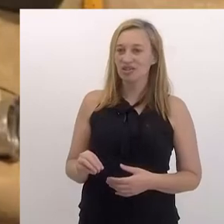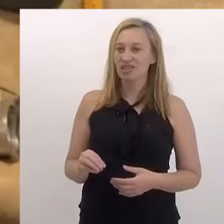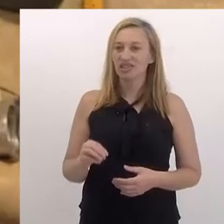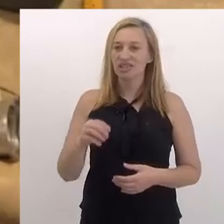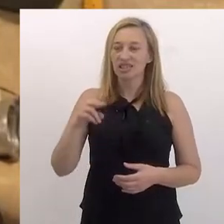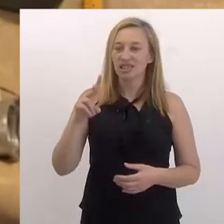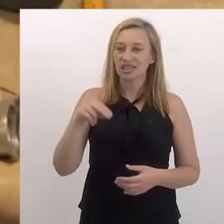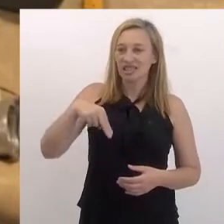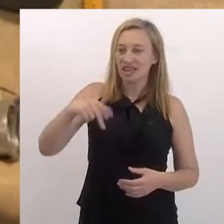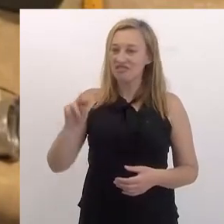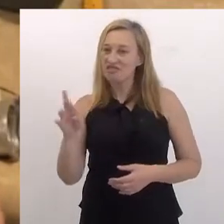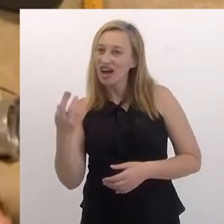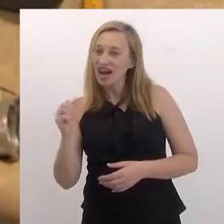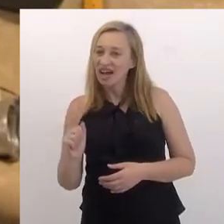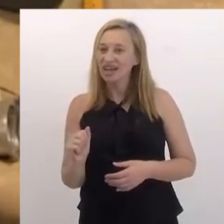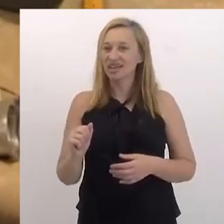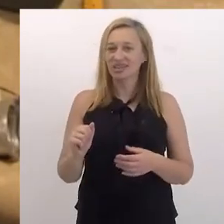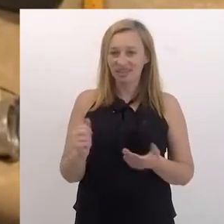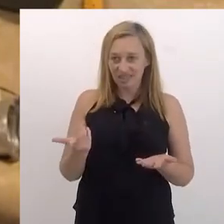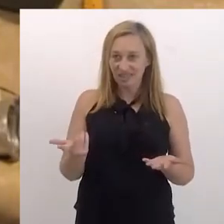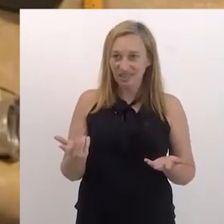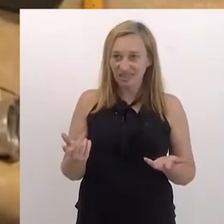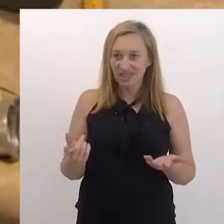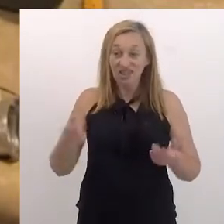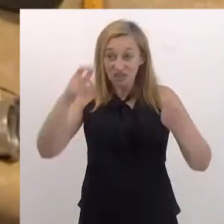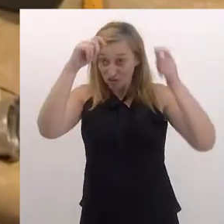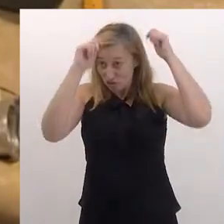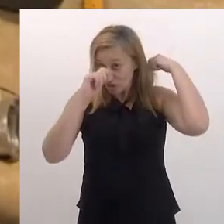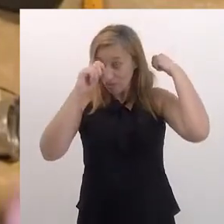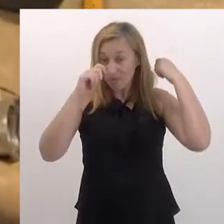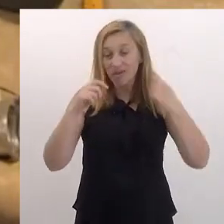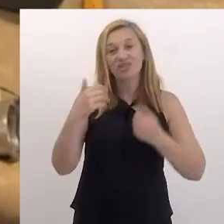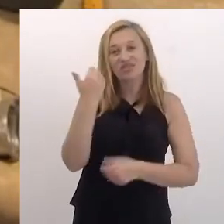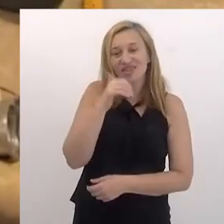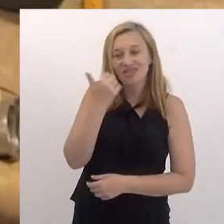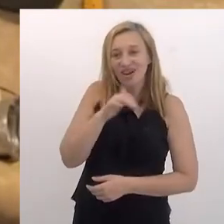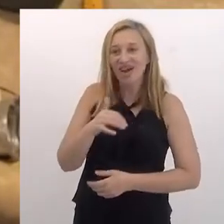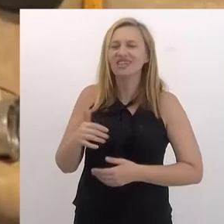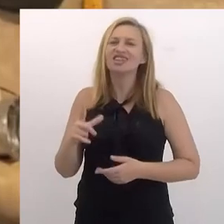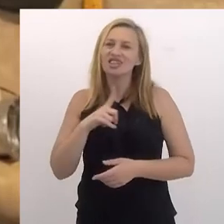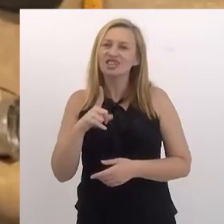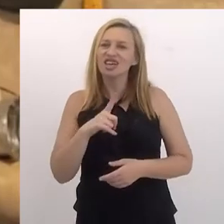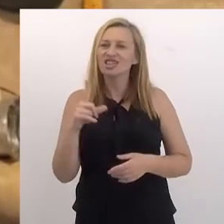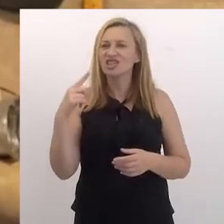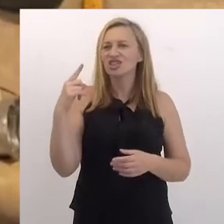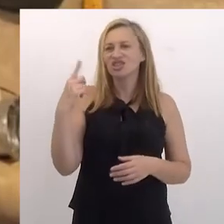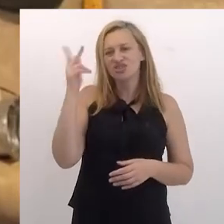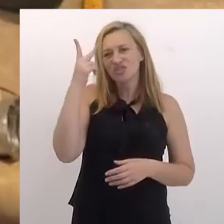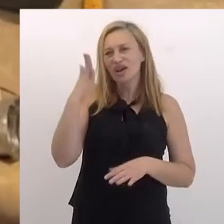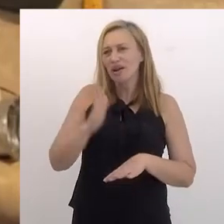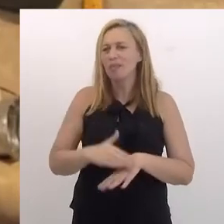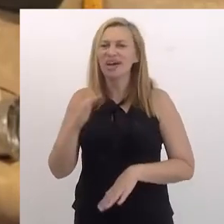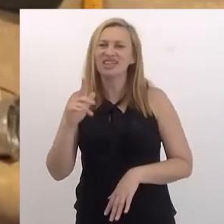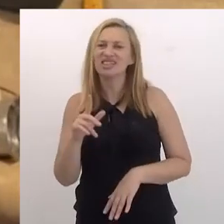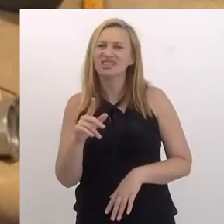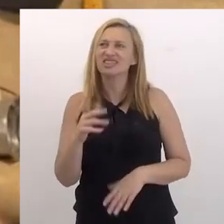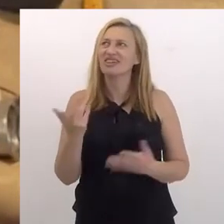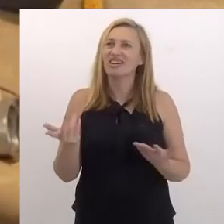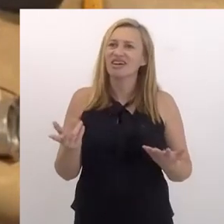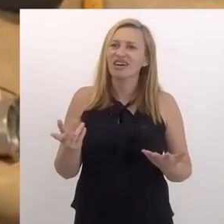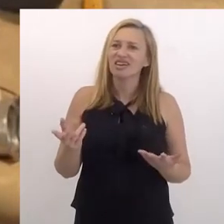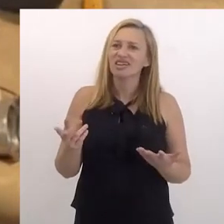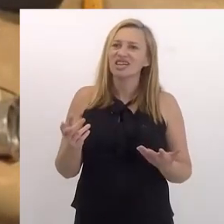e da navalha, e de escorregar na roupa de linho, e do chapéu de malandro. Tinha essa história, mas muito mais